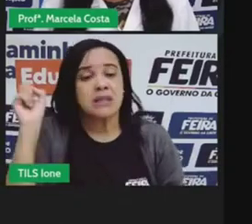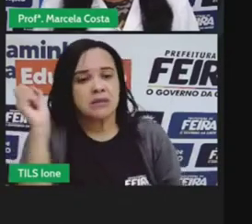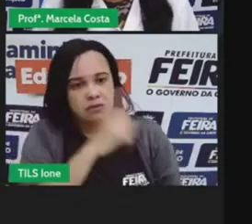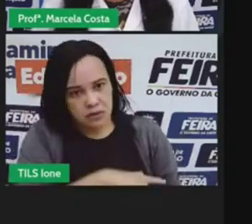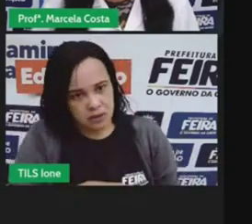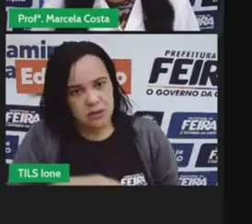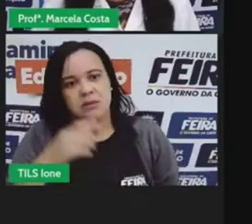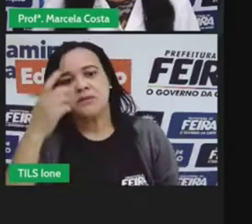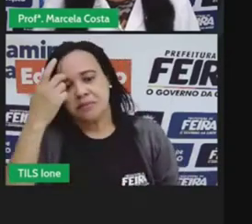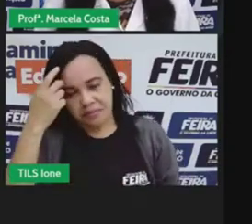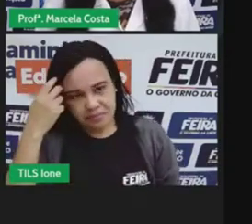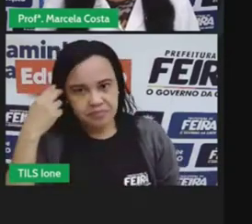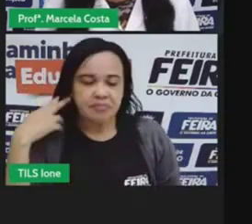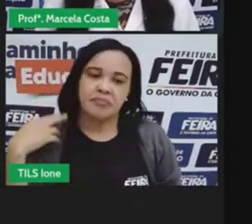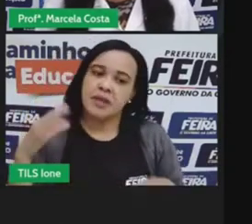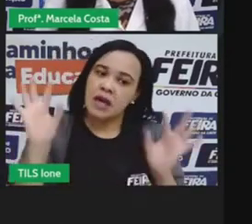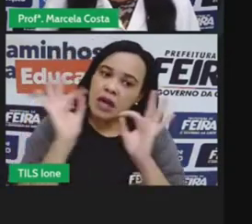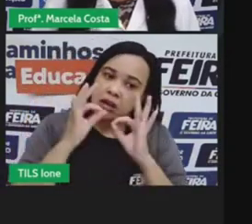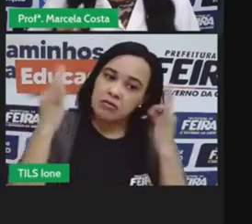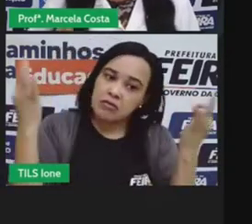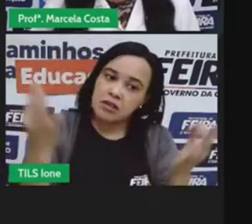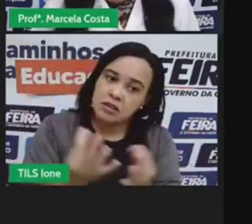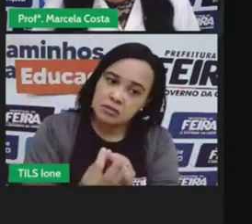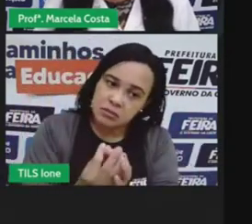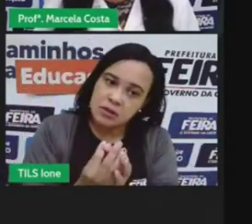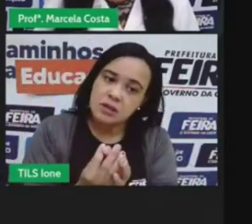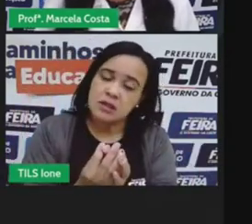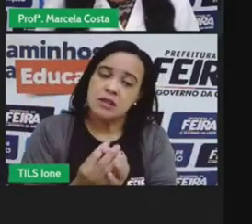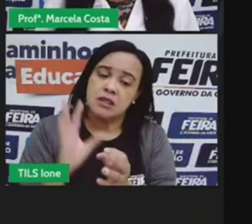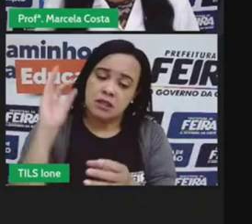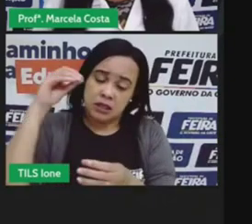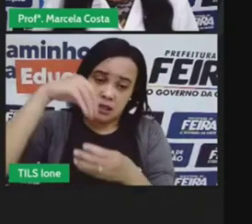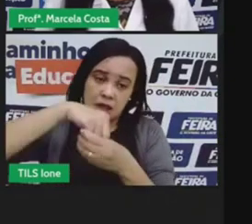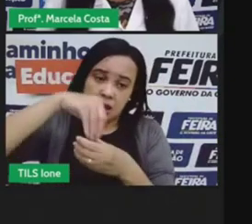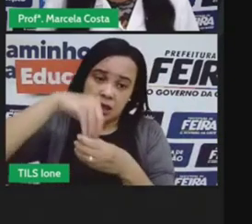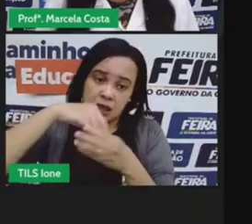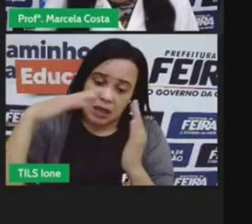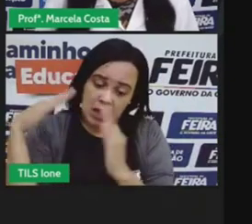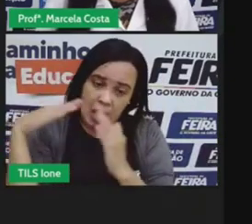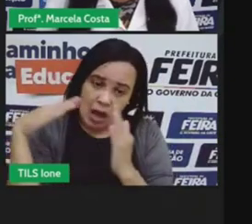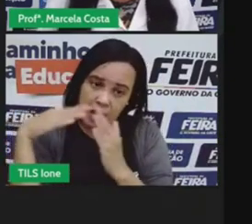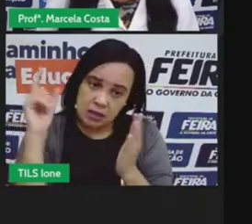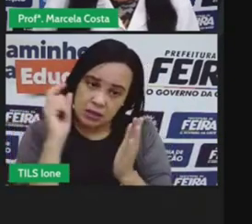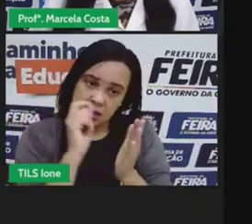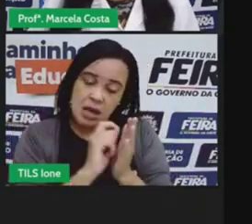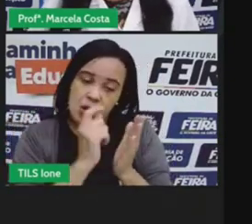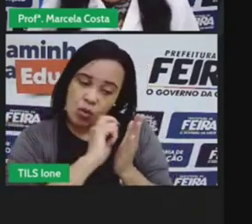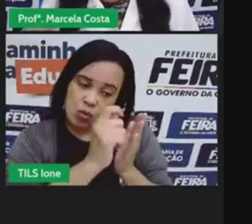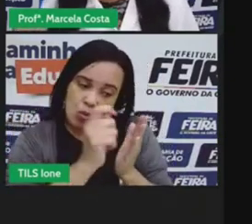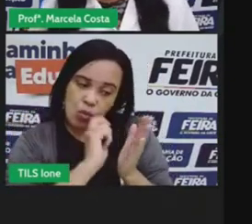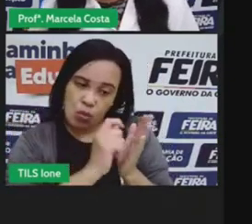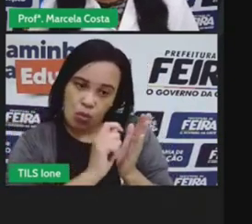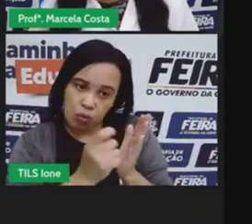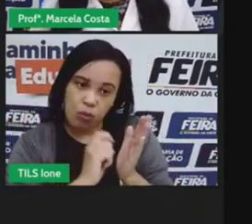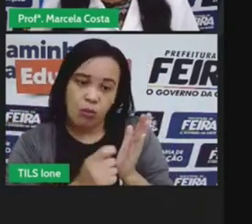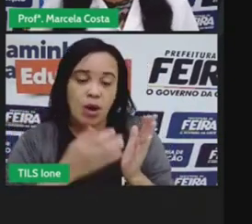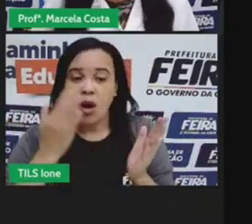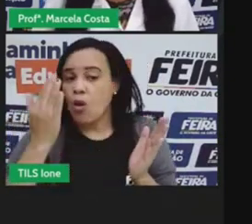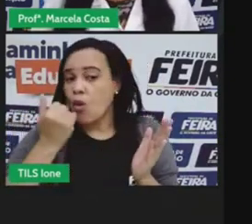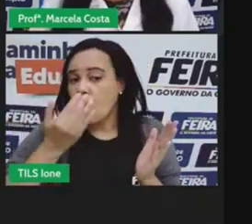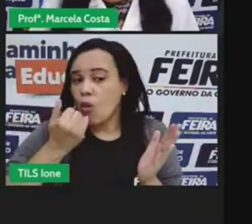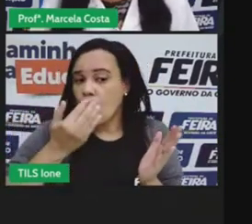vezes as famílias têm ali um orçamento daquele dinheiro reservado para alimentação para os custos da